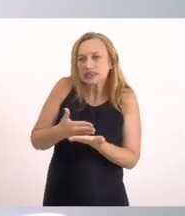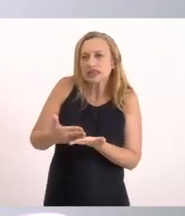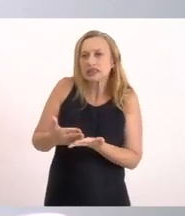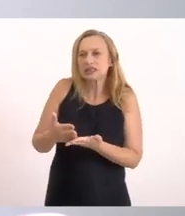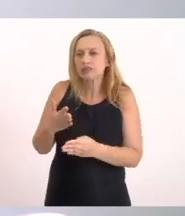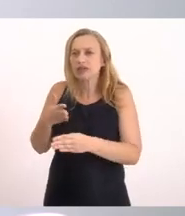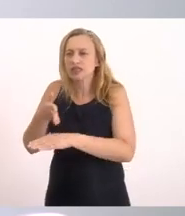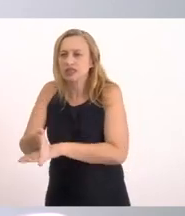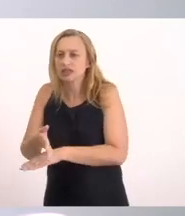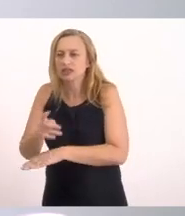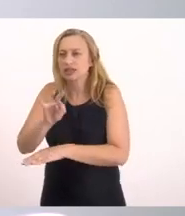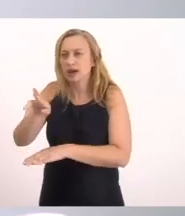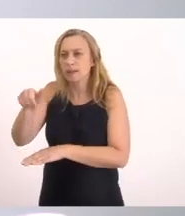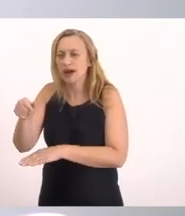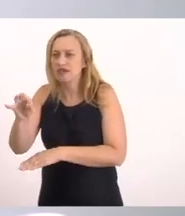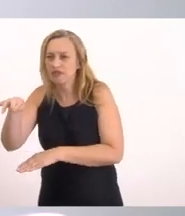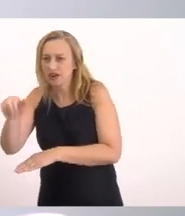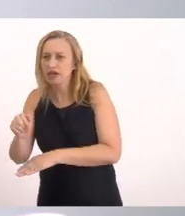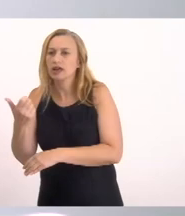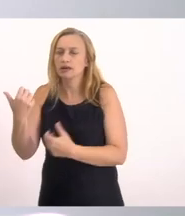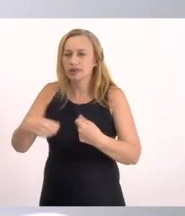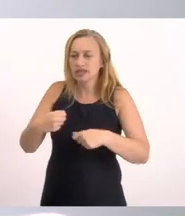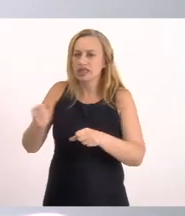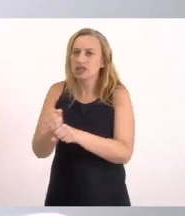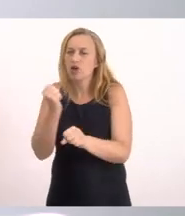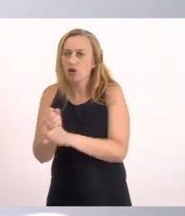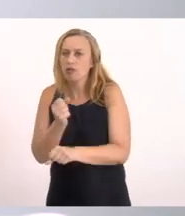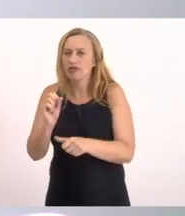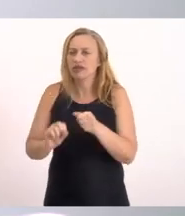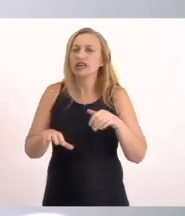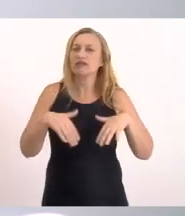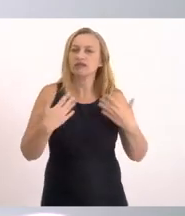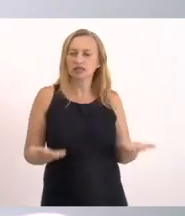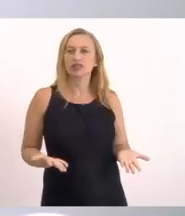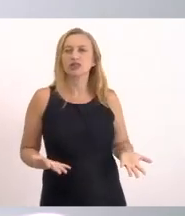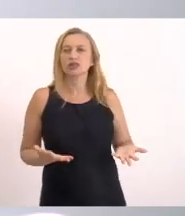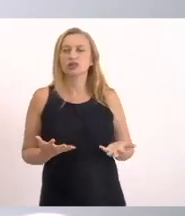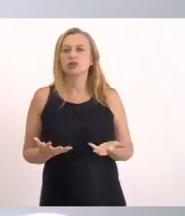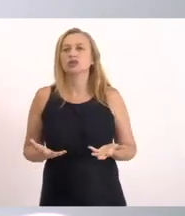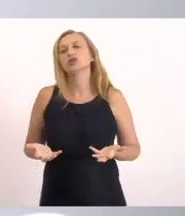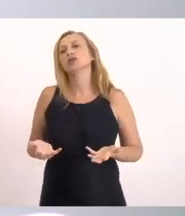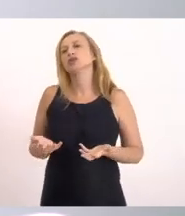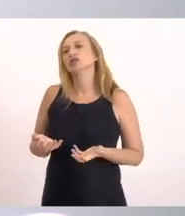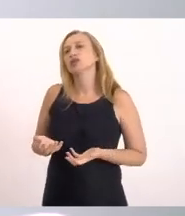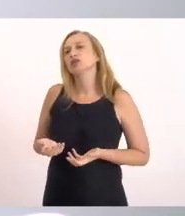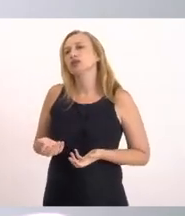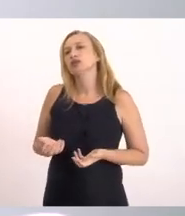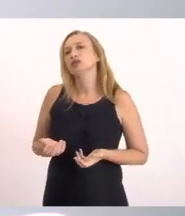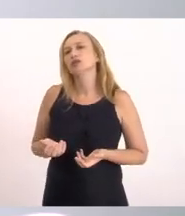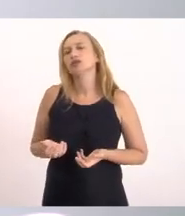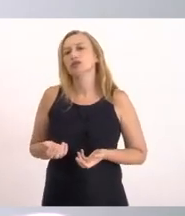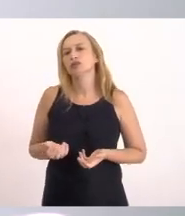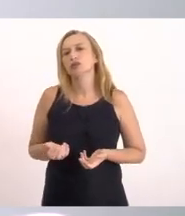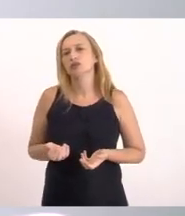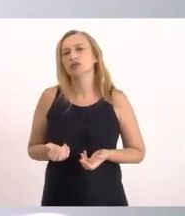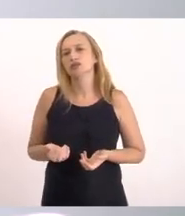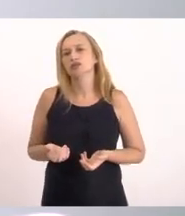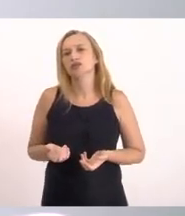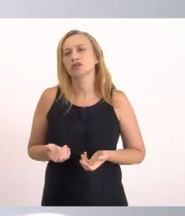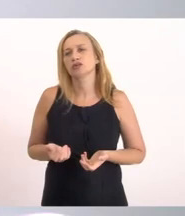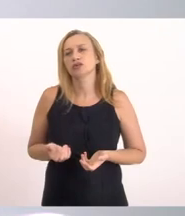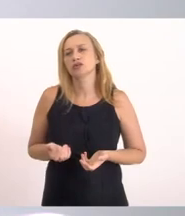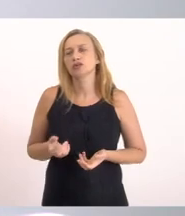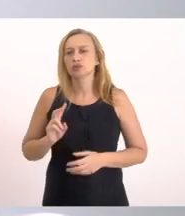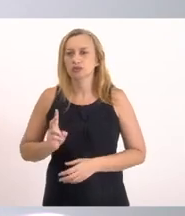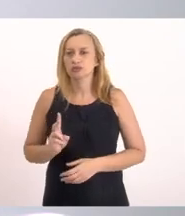entrada Da Barra Franca Que tem que ser Feita essa obra Então O que está sendo Dado aqui É que Vamos nos